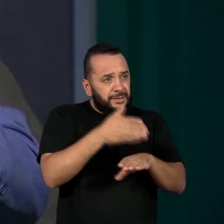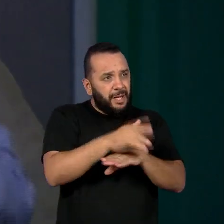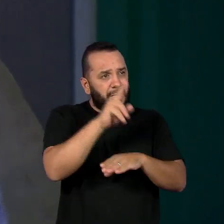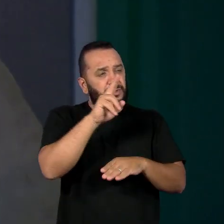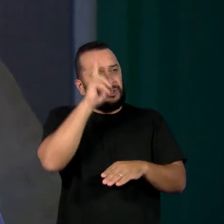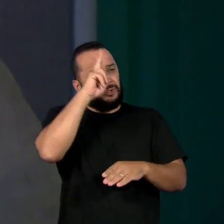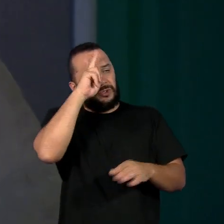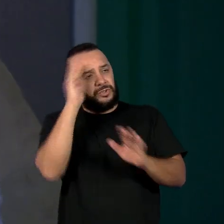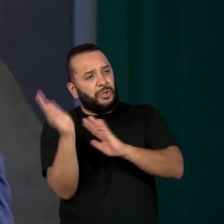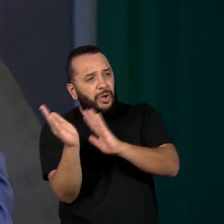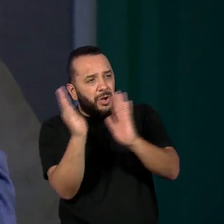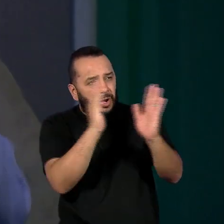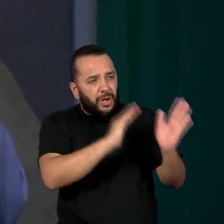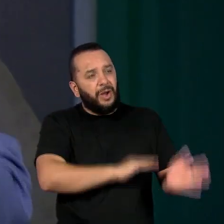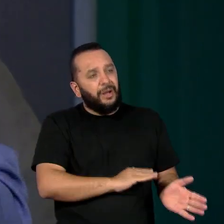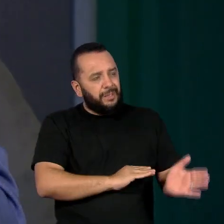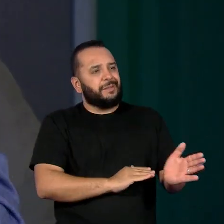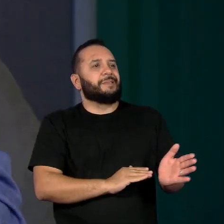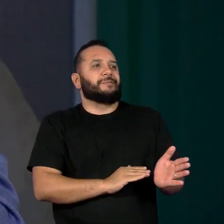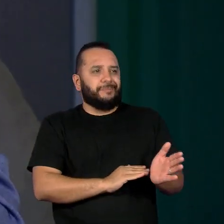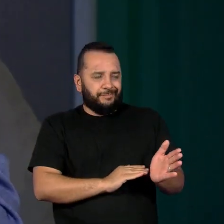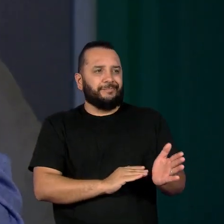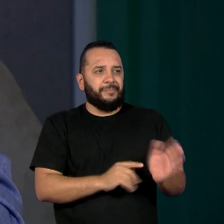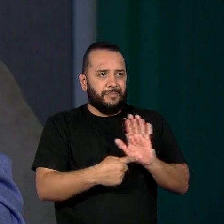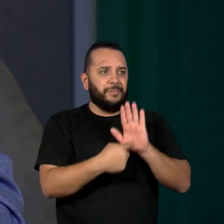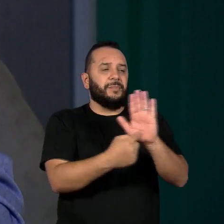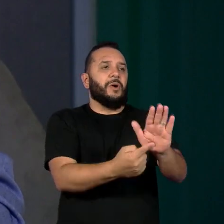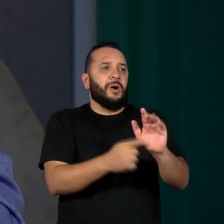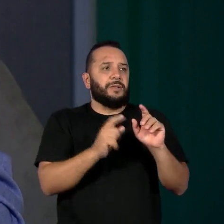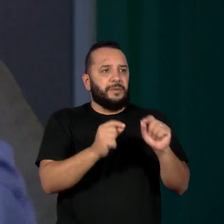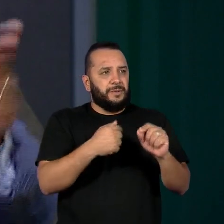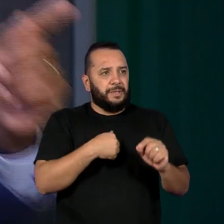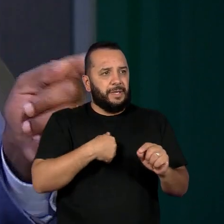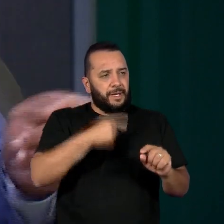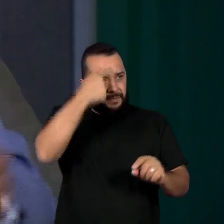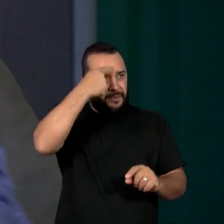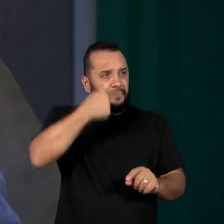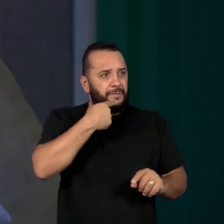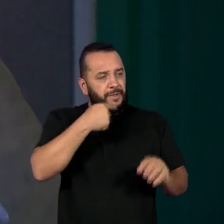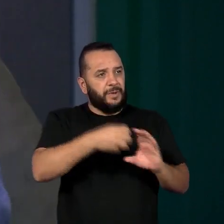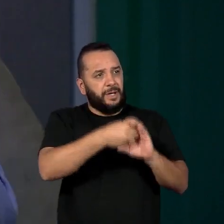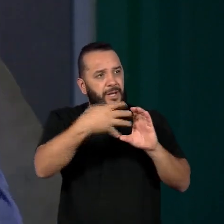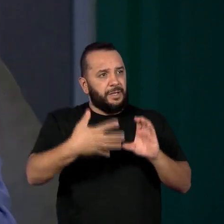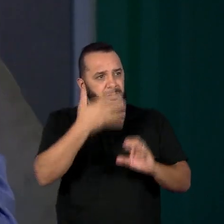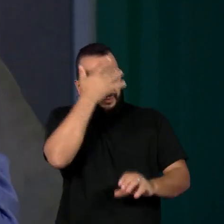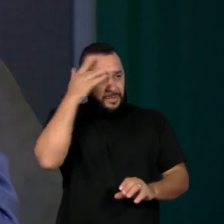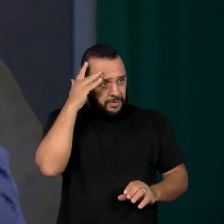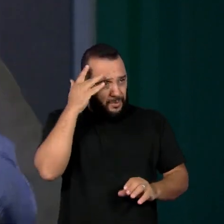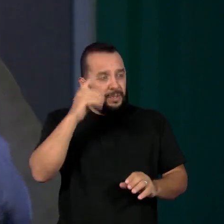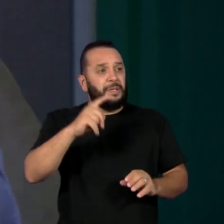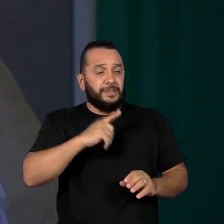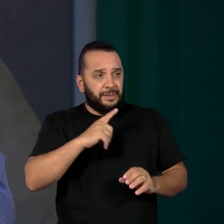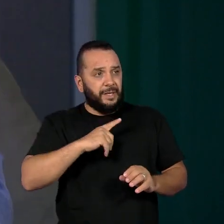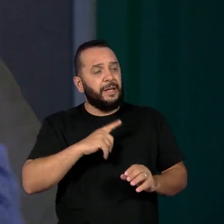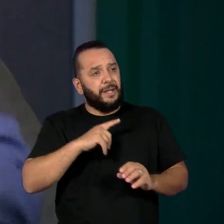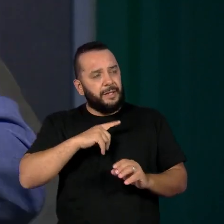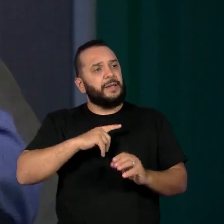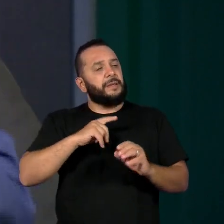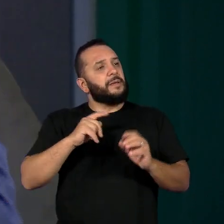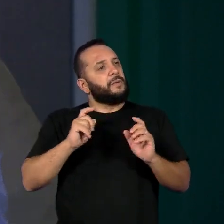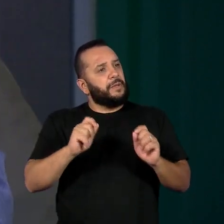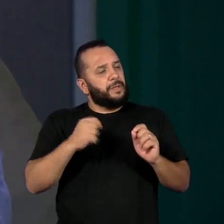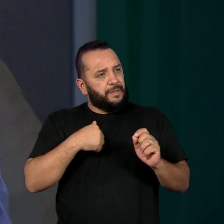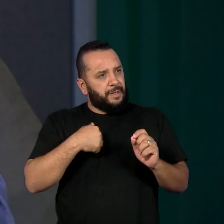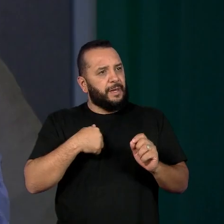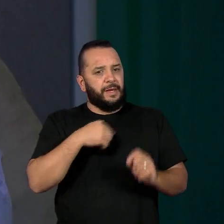é que vai formatando a personalidade e o caráter das pessoas. Eventos como esse são importantes? Como eles contribuem